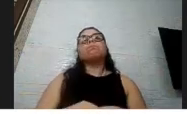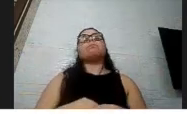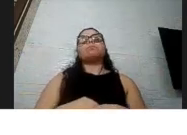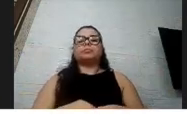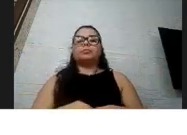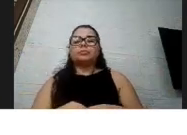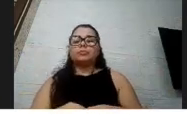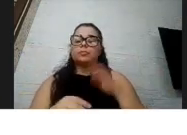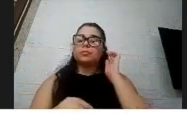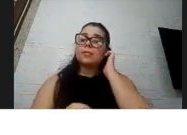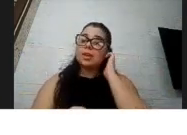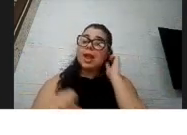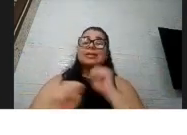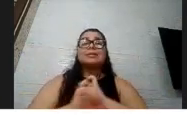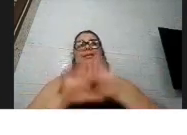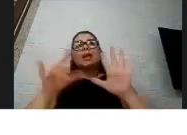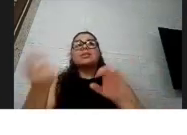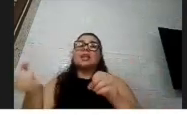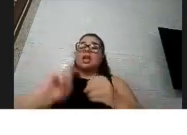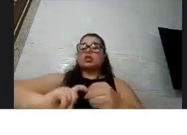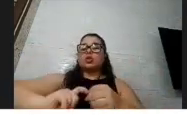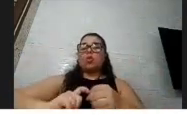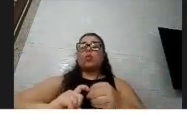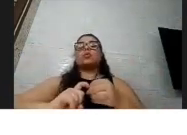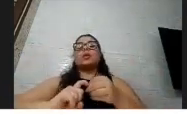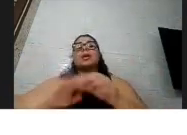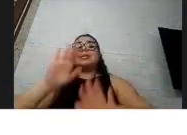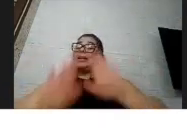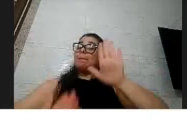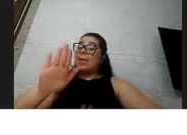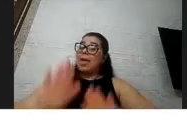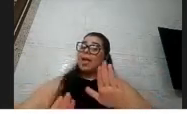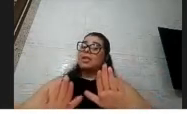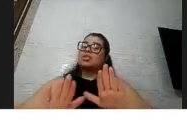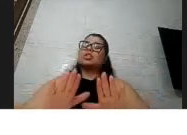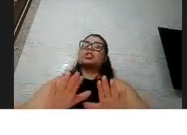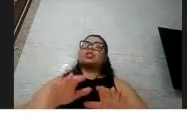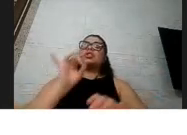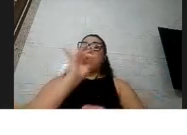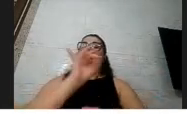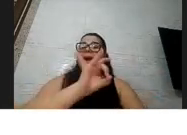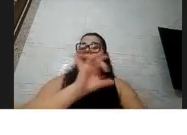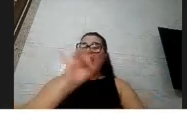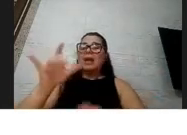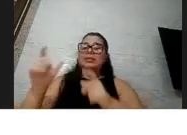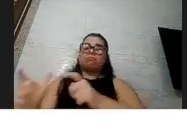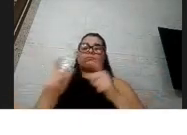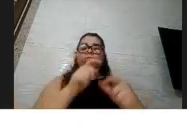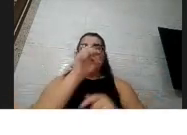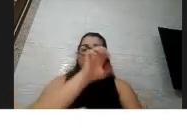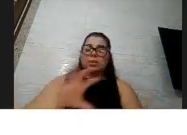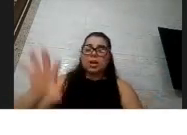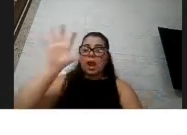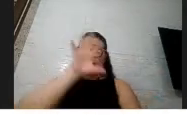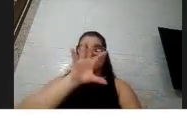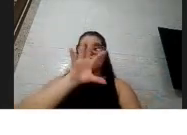Claro que esse retorno, né, eu já falei, depende aí da situação de cada cidade, de cada região, de cada estado, porque